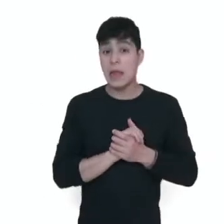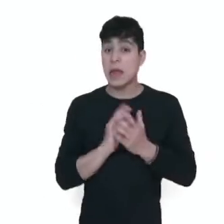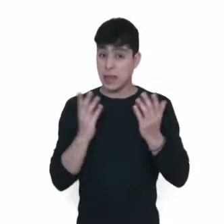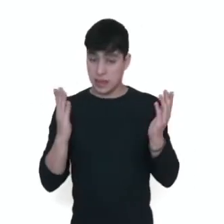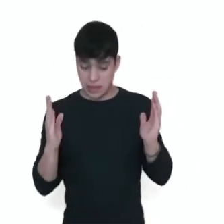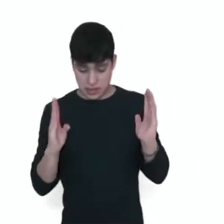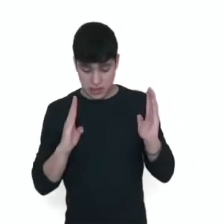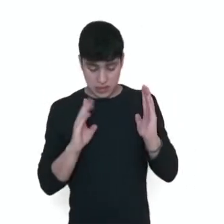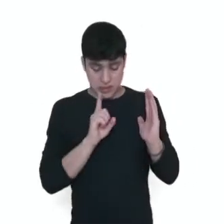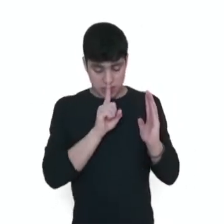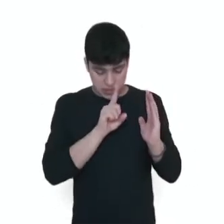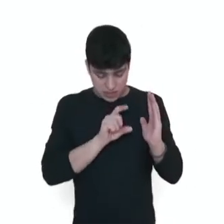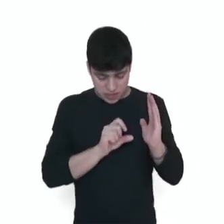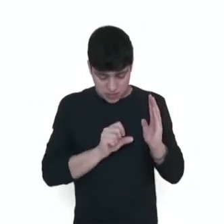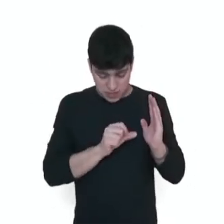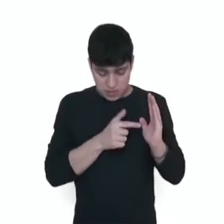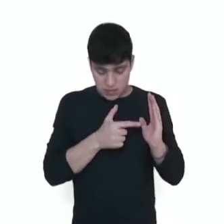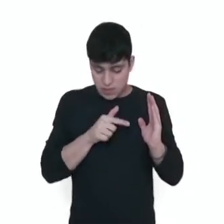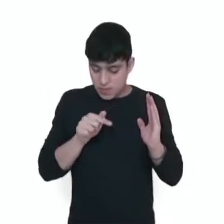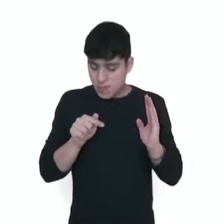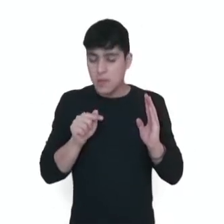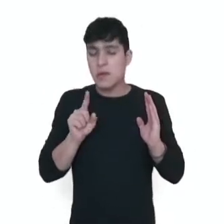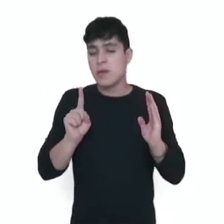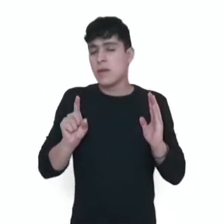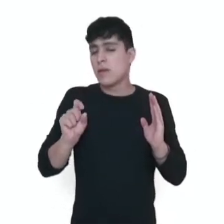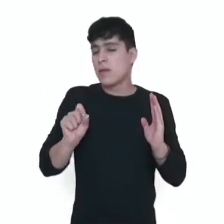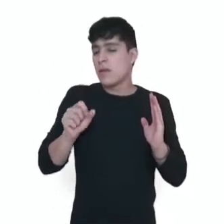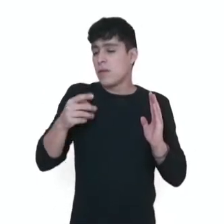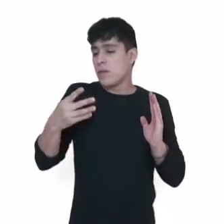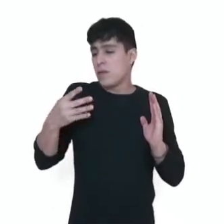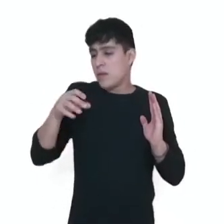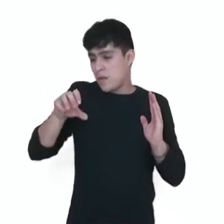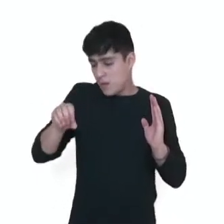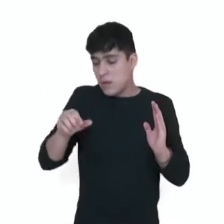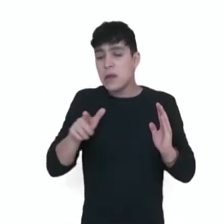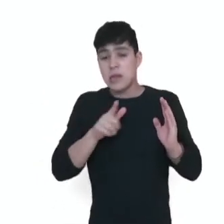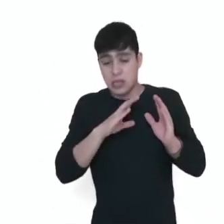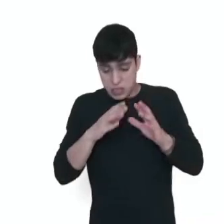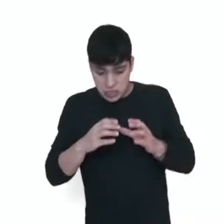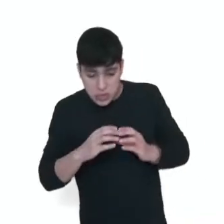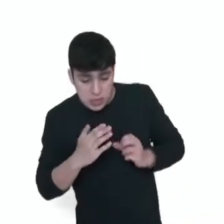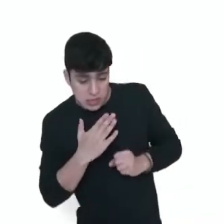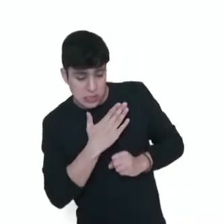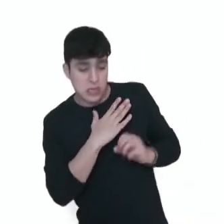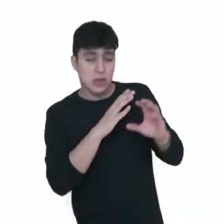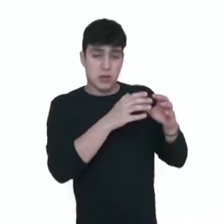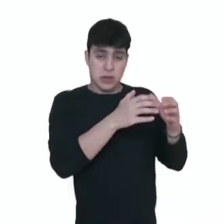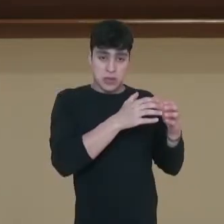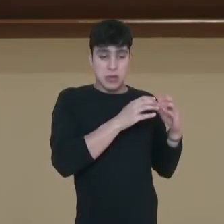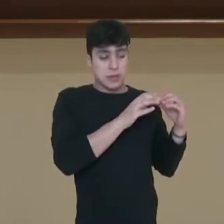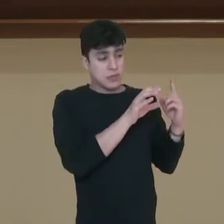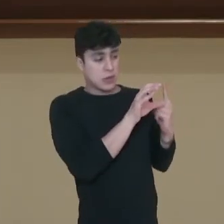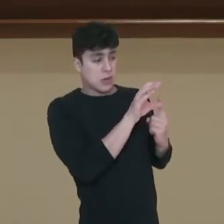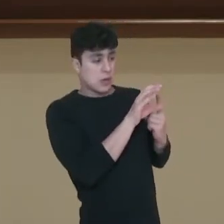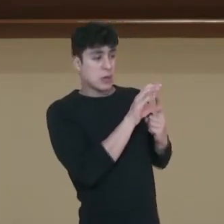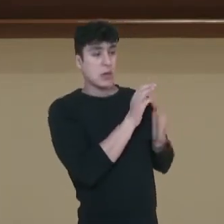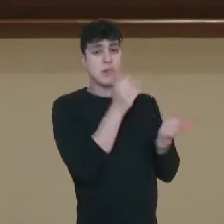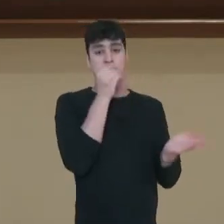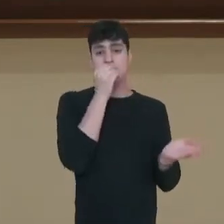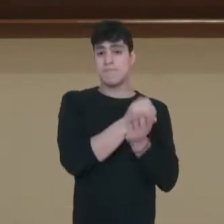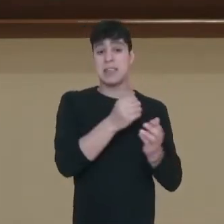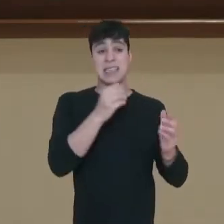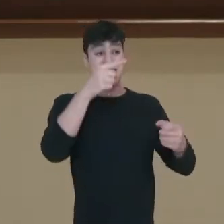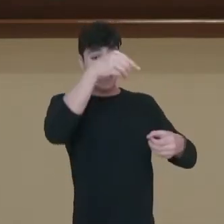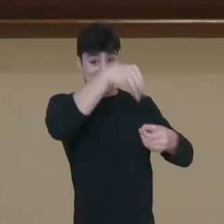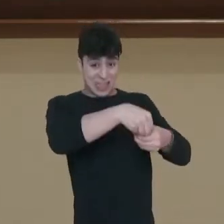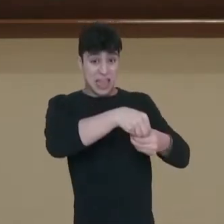1927 e 1949, de um lado nacionalistas e do outro lado comunistas vai acontecer uma guerra civil,